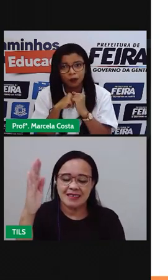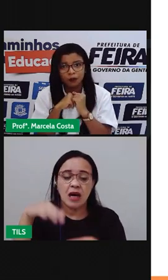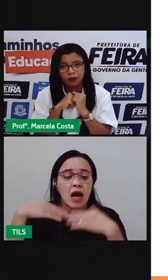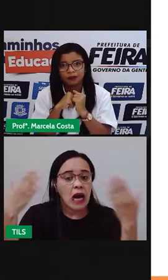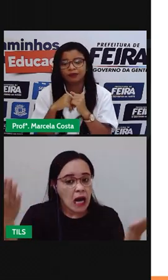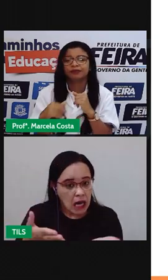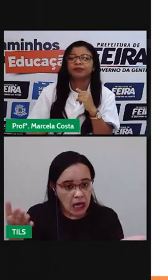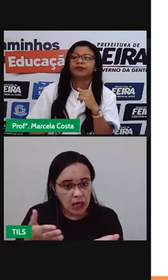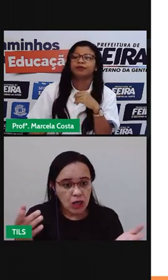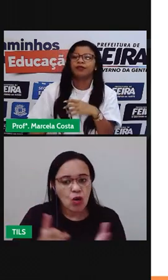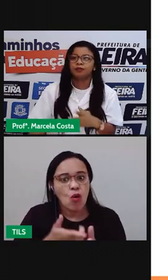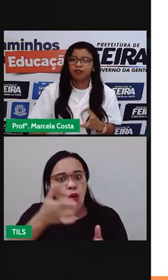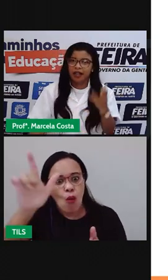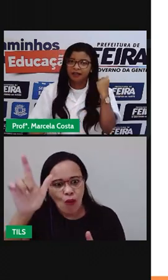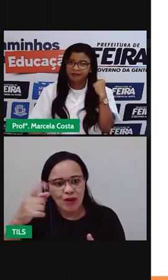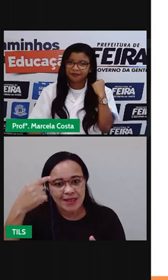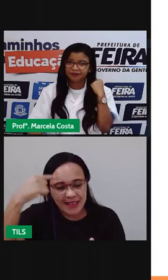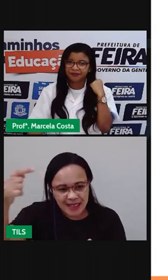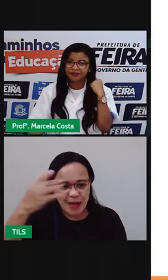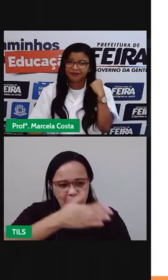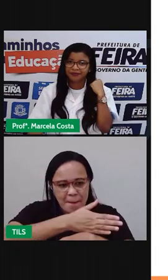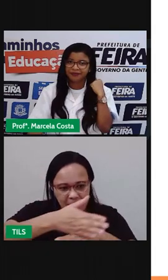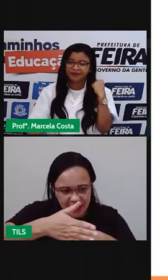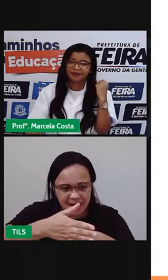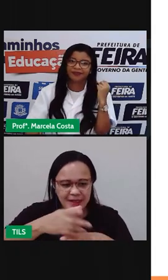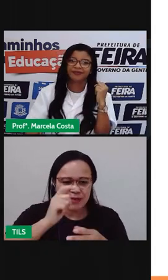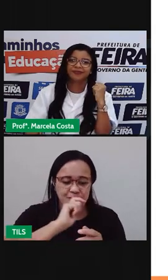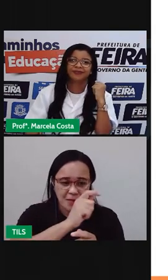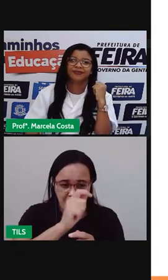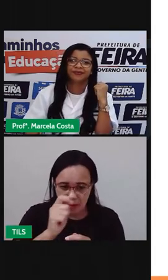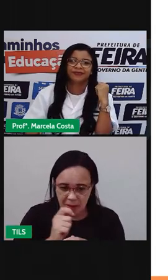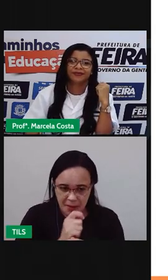isopor. Vamos lá? Vamos